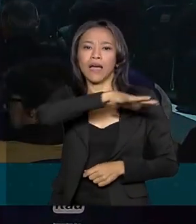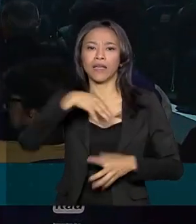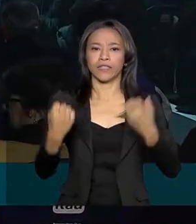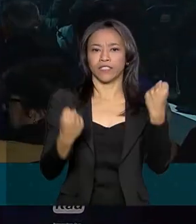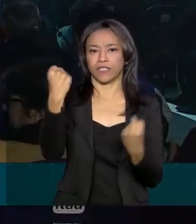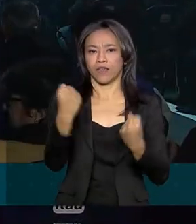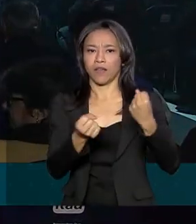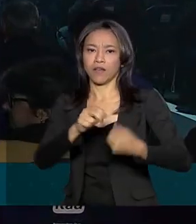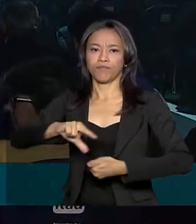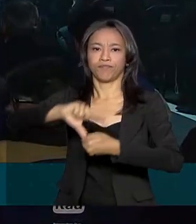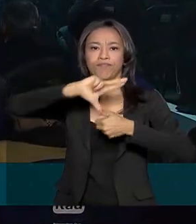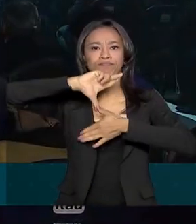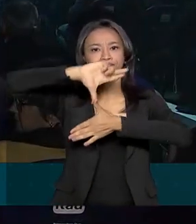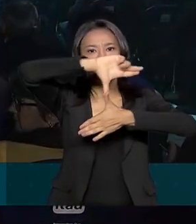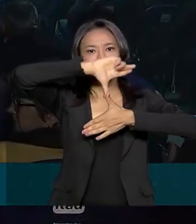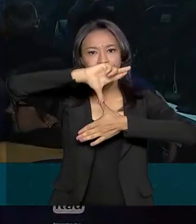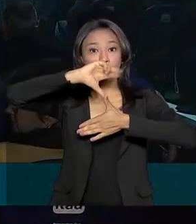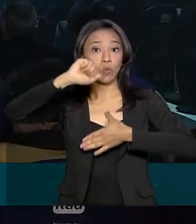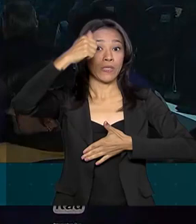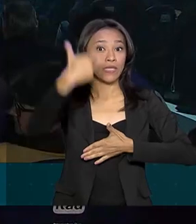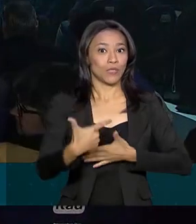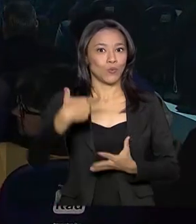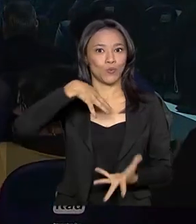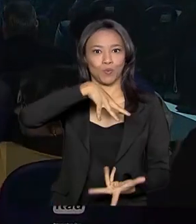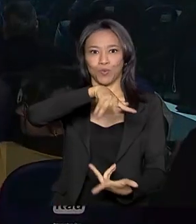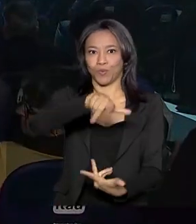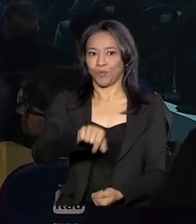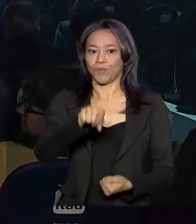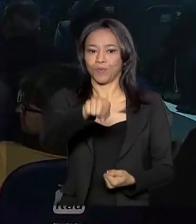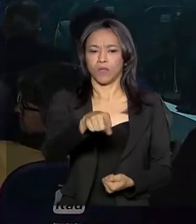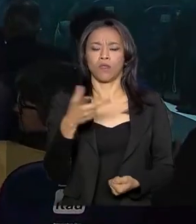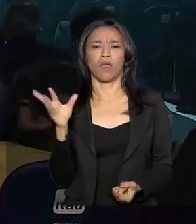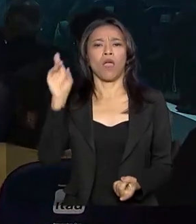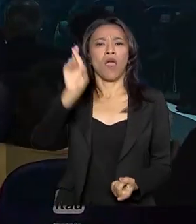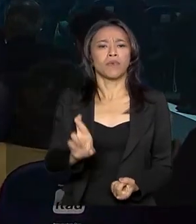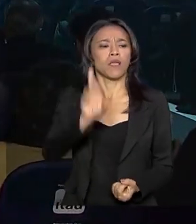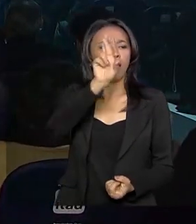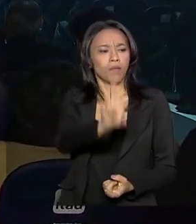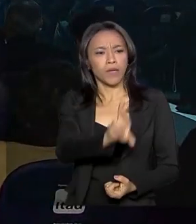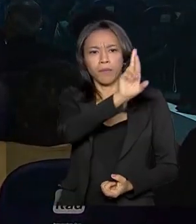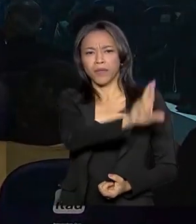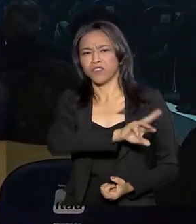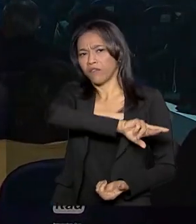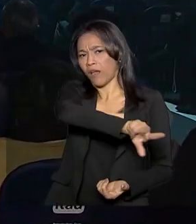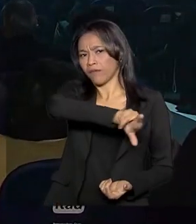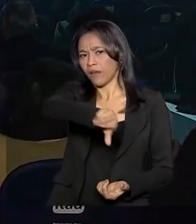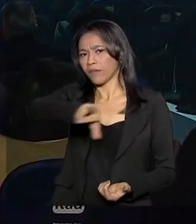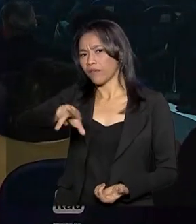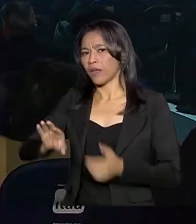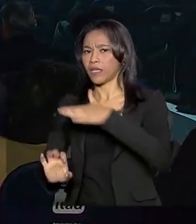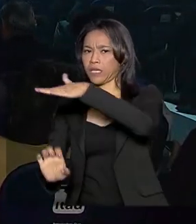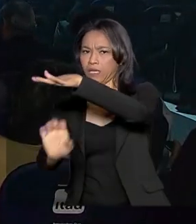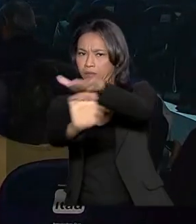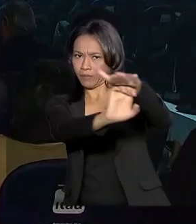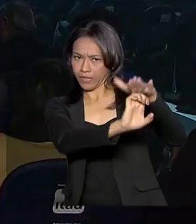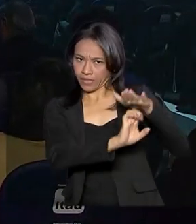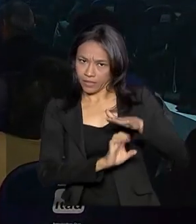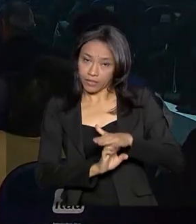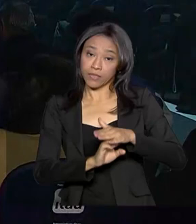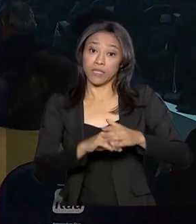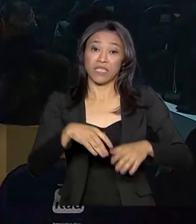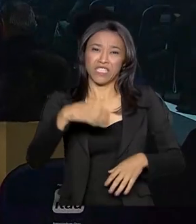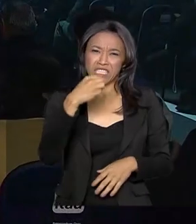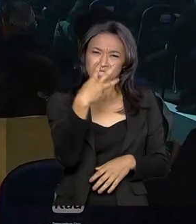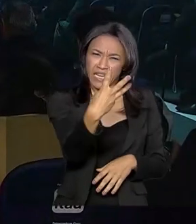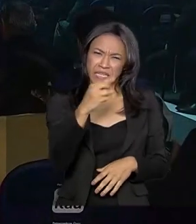Latina, o segundo maior do mundo e reúne aí representantes das concessionárias de cerca de 3